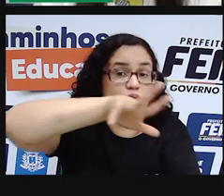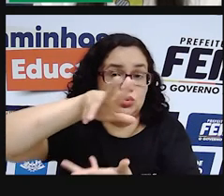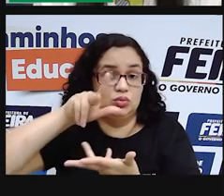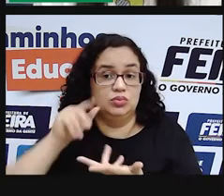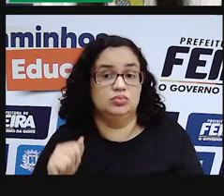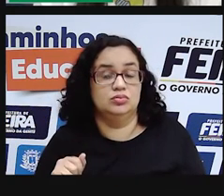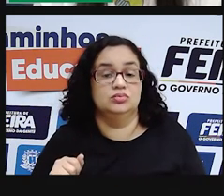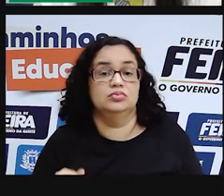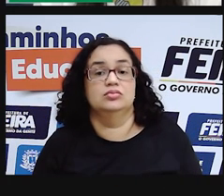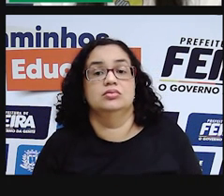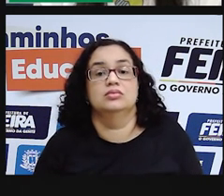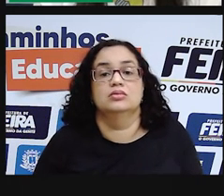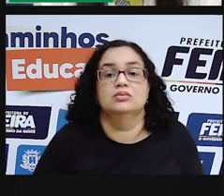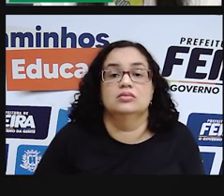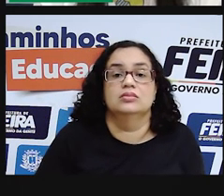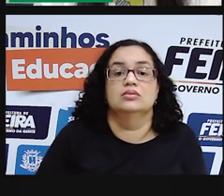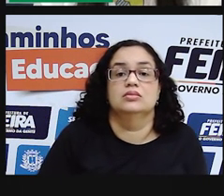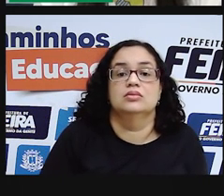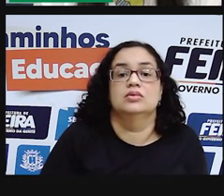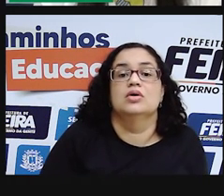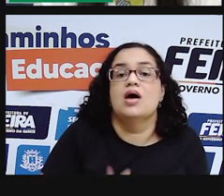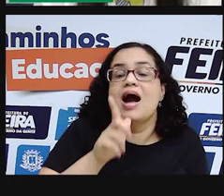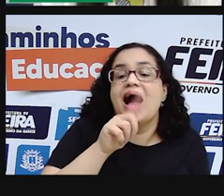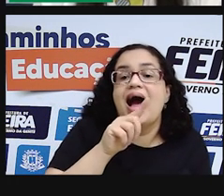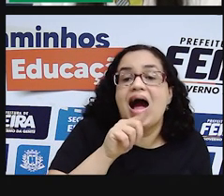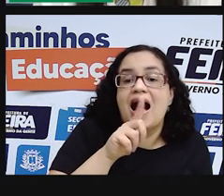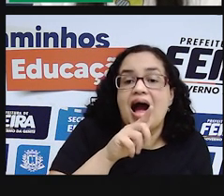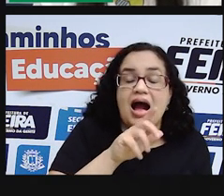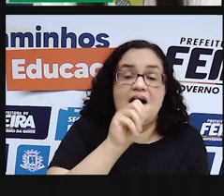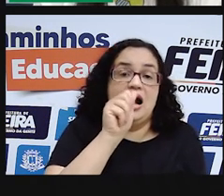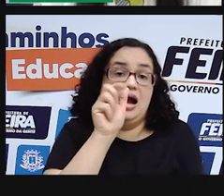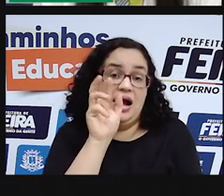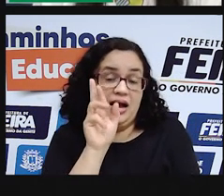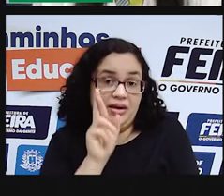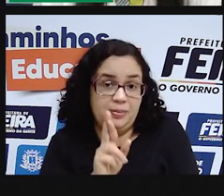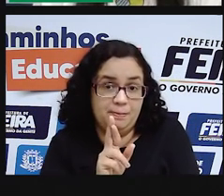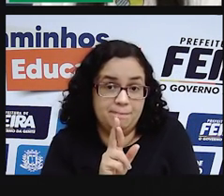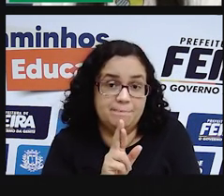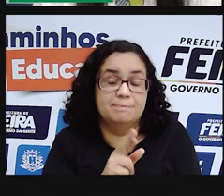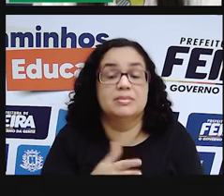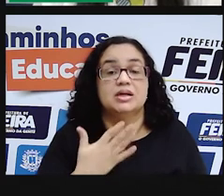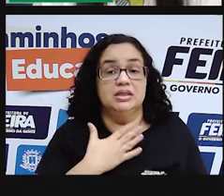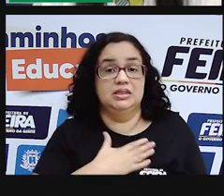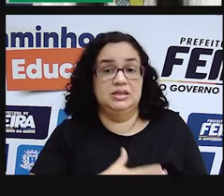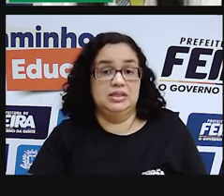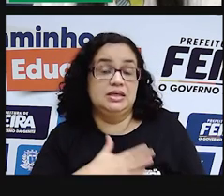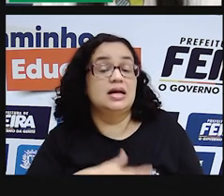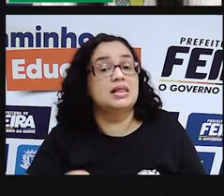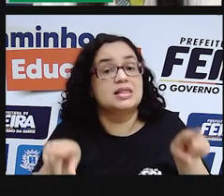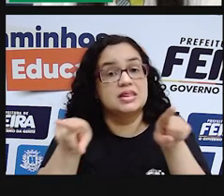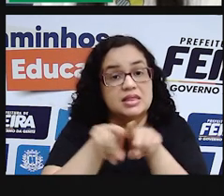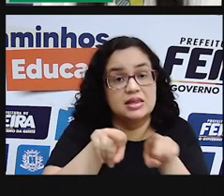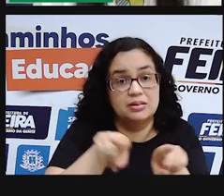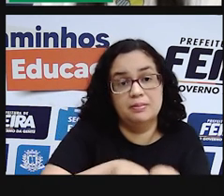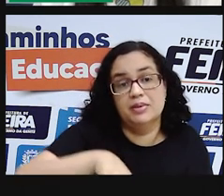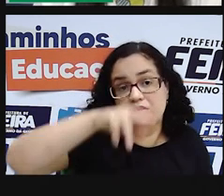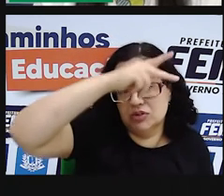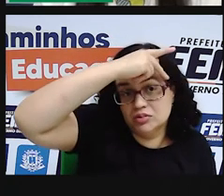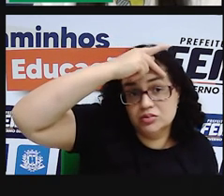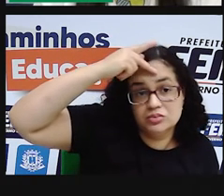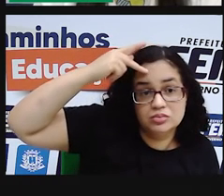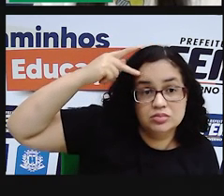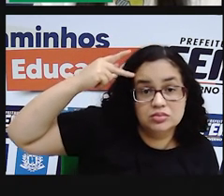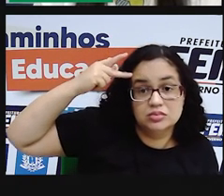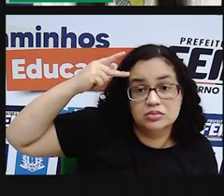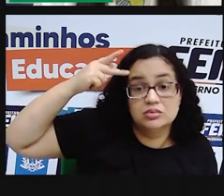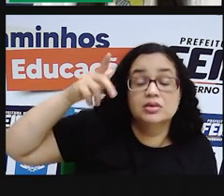âmbitos, tais como a promoção da umidade para o ar, para o lazer, descanso também para as pessoas, né? Além de que